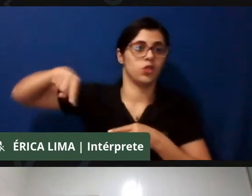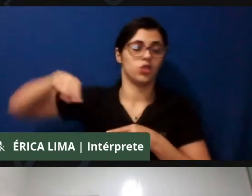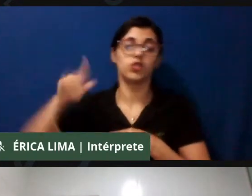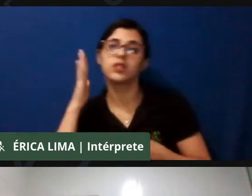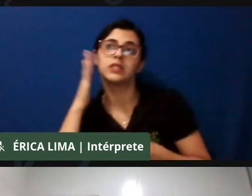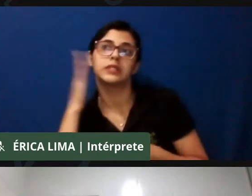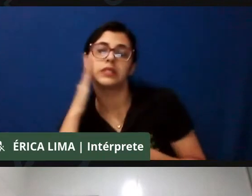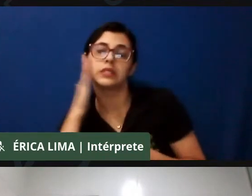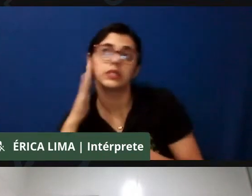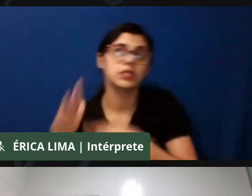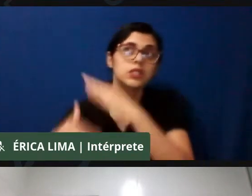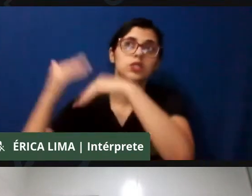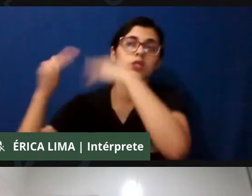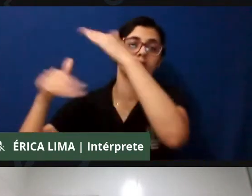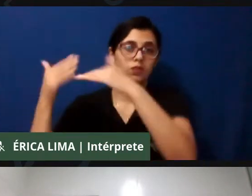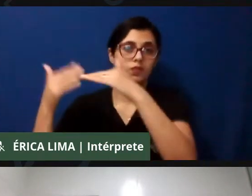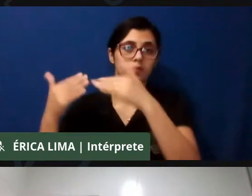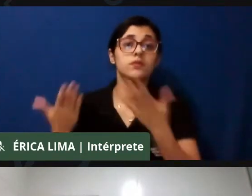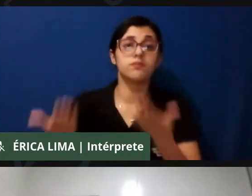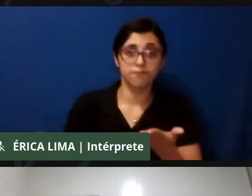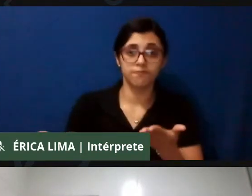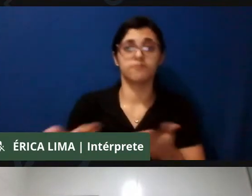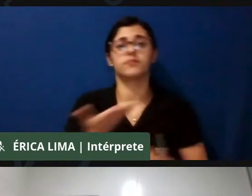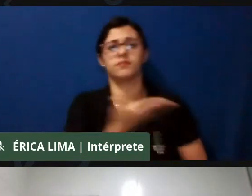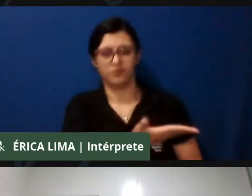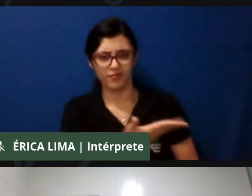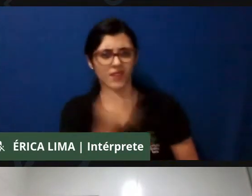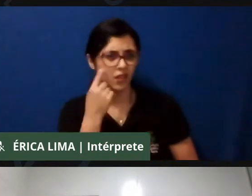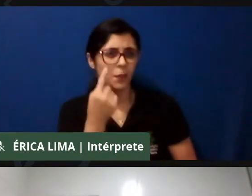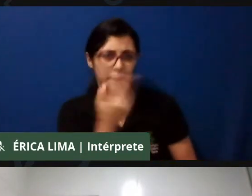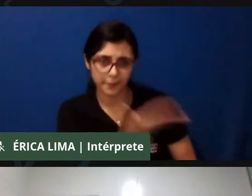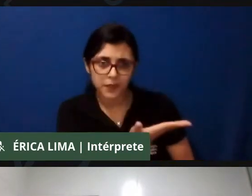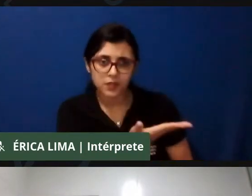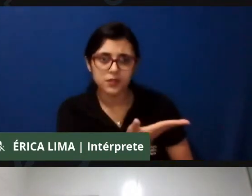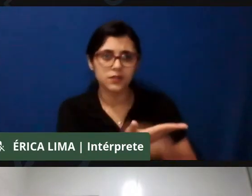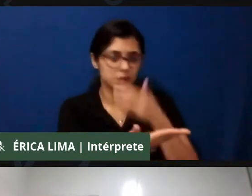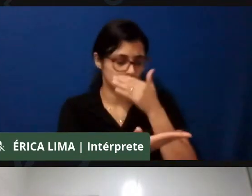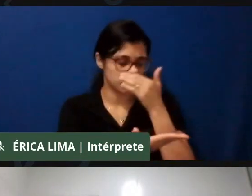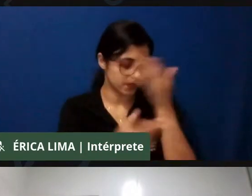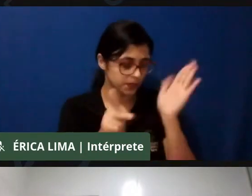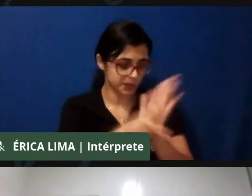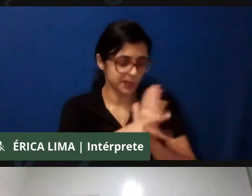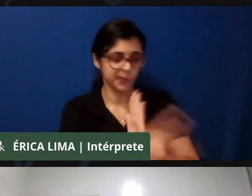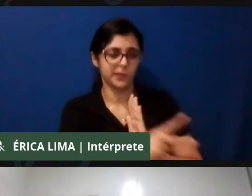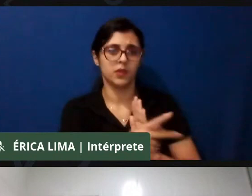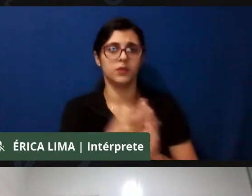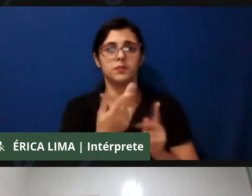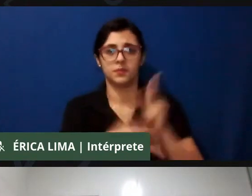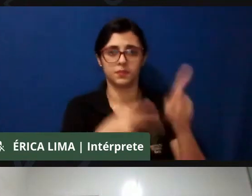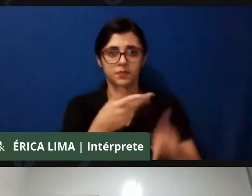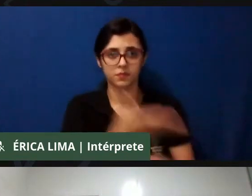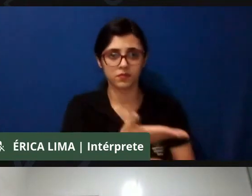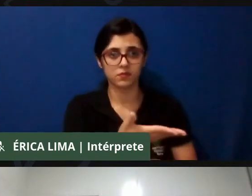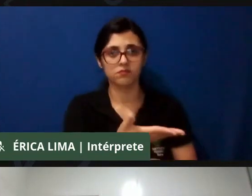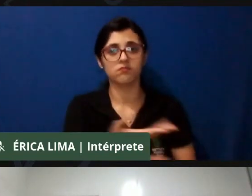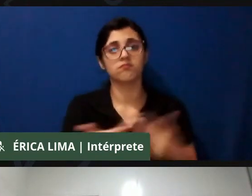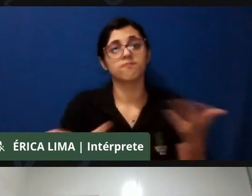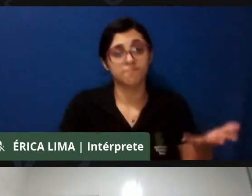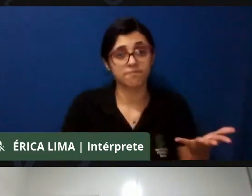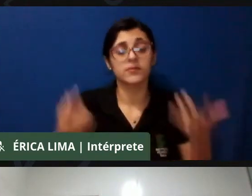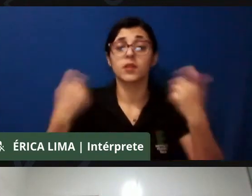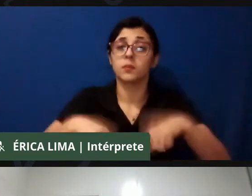desenvolvimento, isso, quando é pensado dessa forma, para esse público, tudo avança, tudo se torna mais fácil.